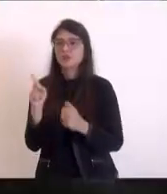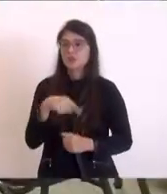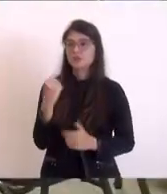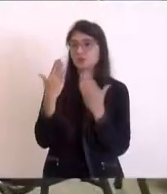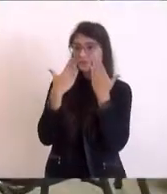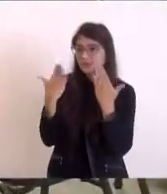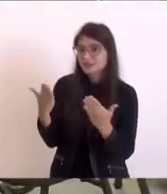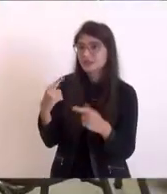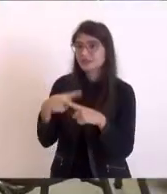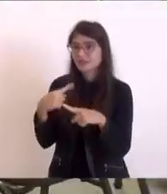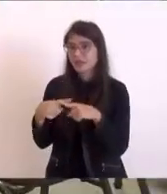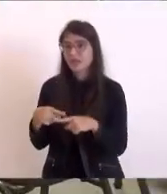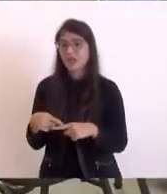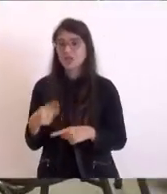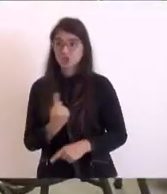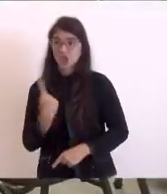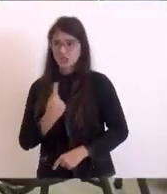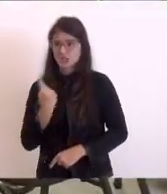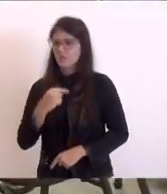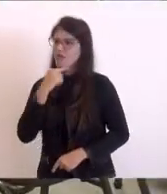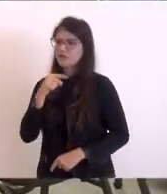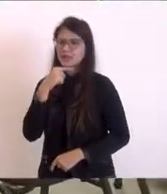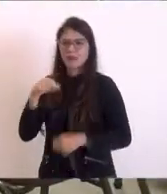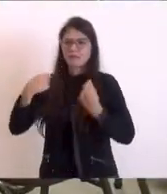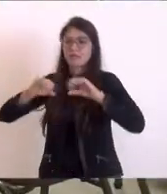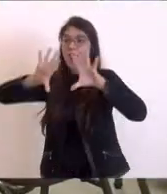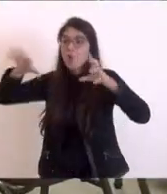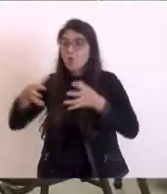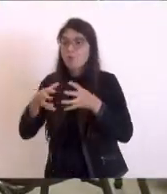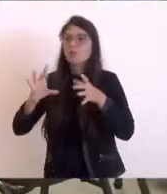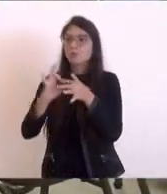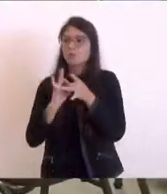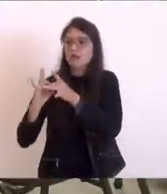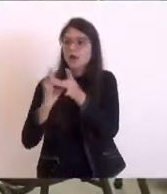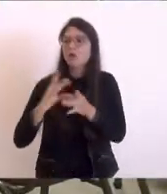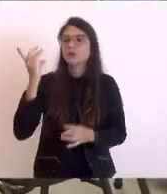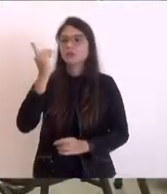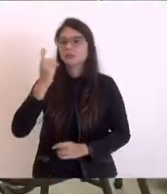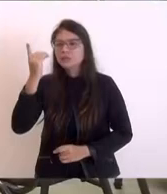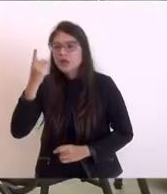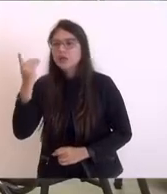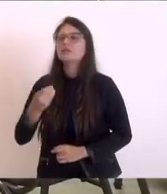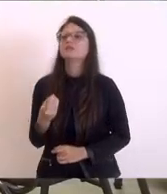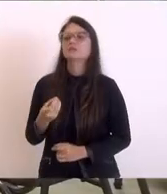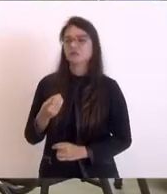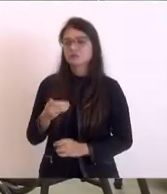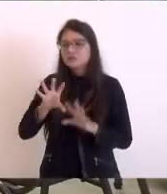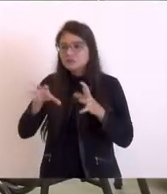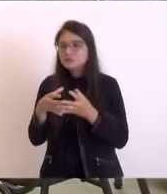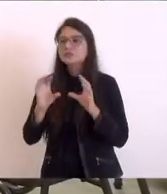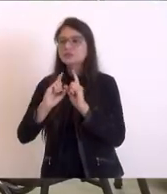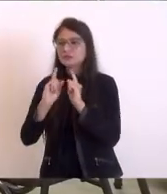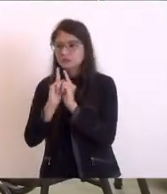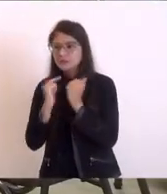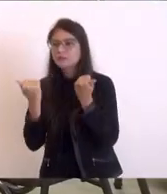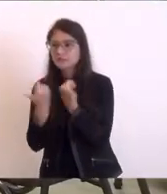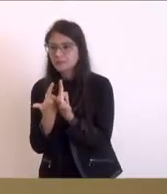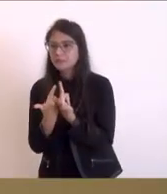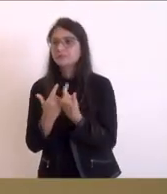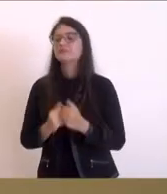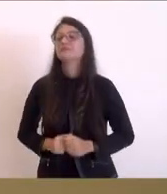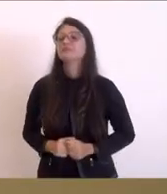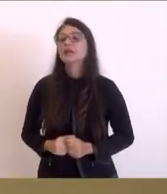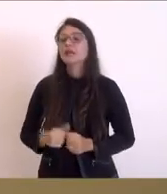ninguém sozinho faz nada é um conjunto de deputados e deputados da nossa querida Assembleia então meu muito muito